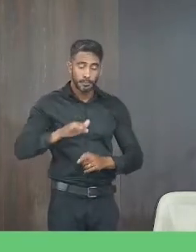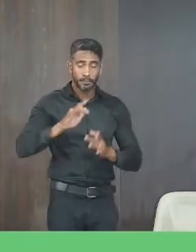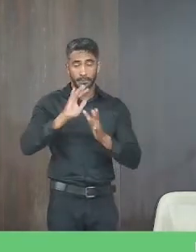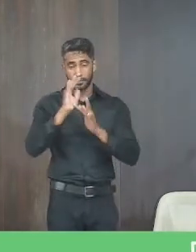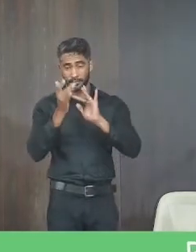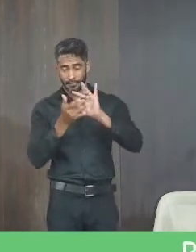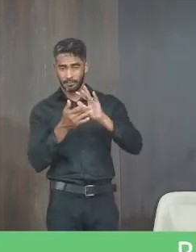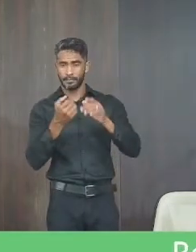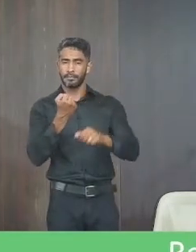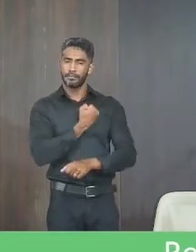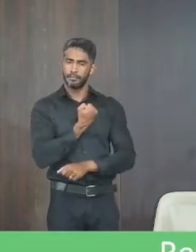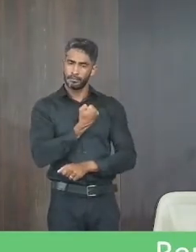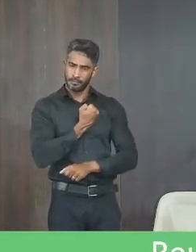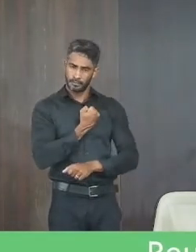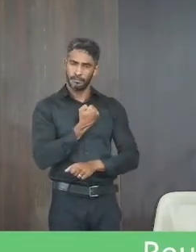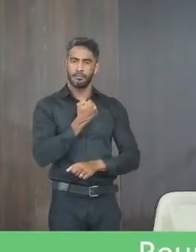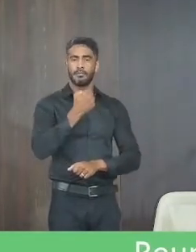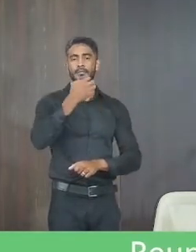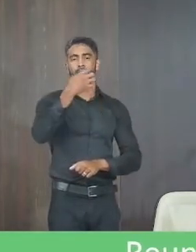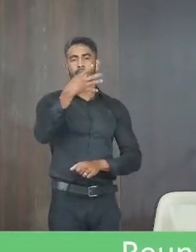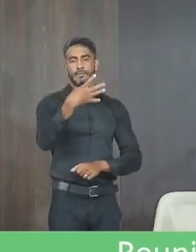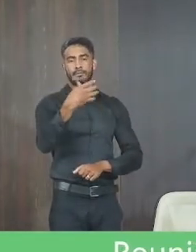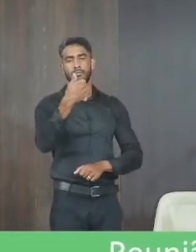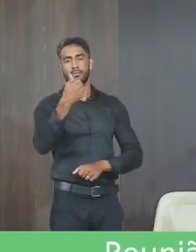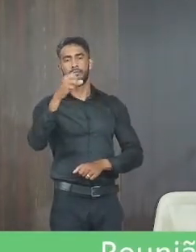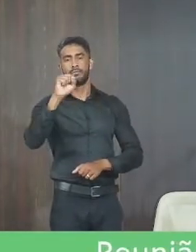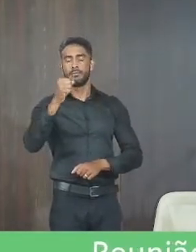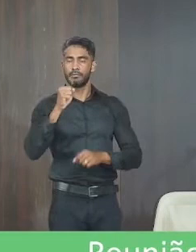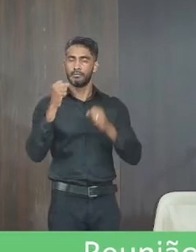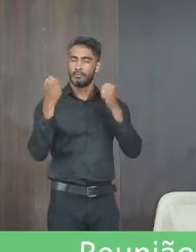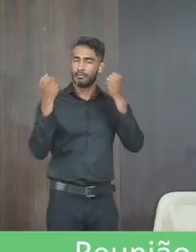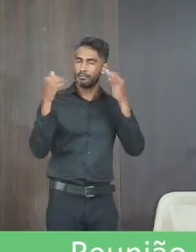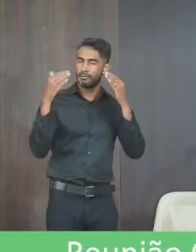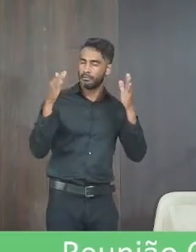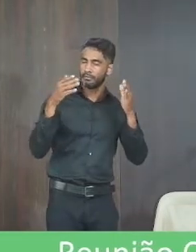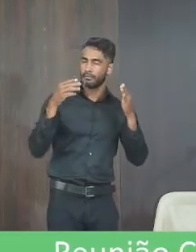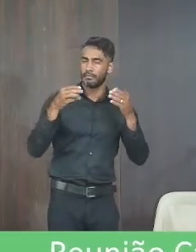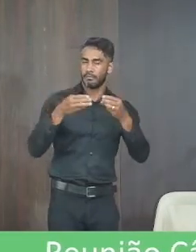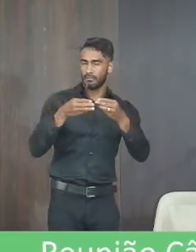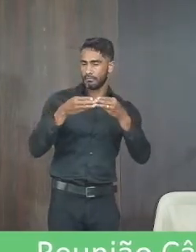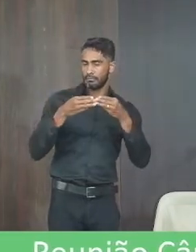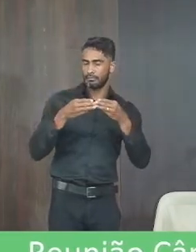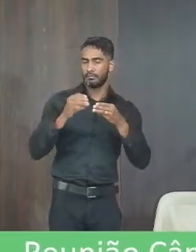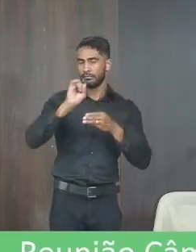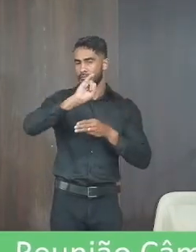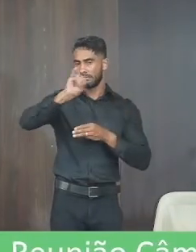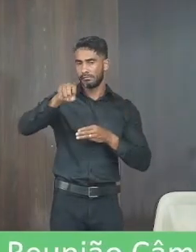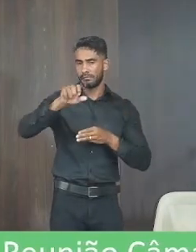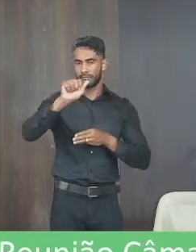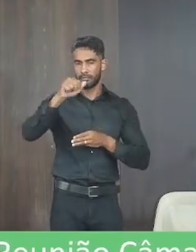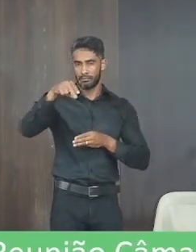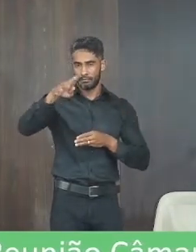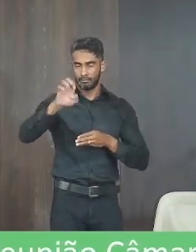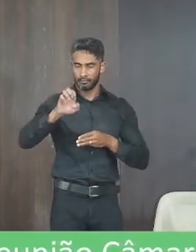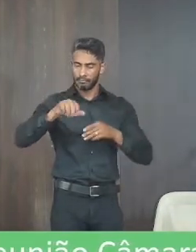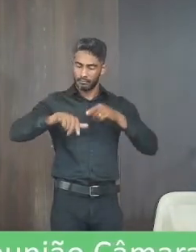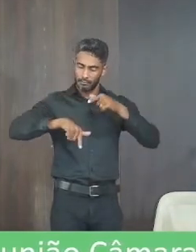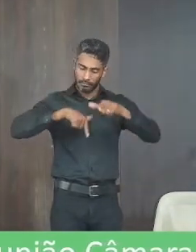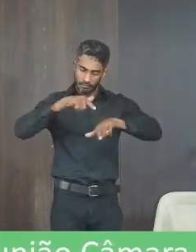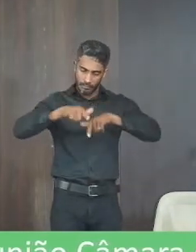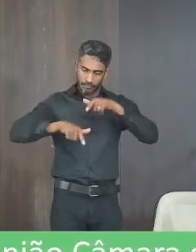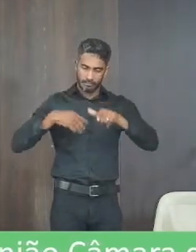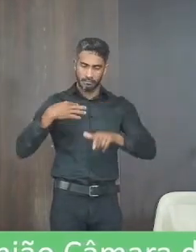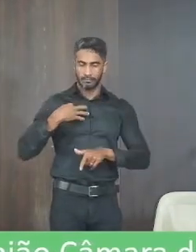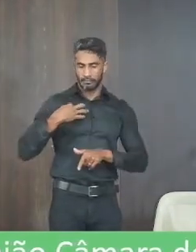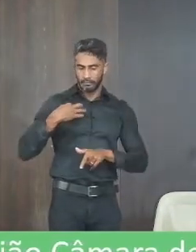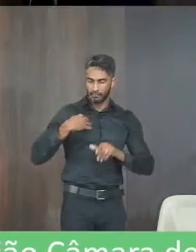418 é uma moção de aplausos o senhor Jane Jane Medeiro Jane é uma pessoa também que trabalha voluntariamente para ajudar as igrejas